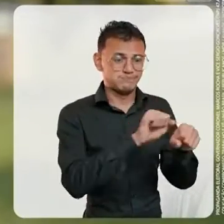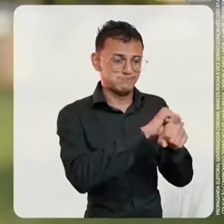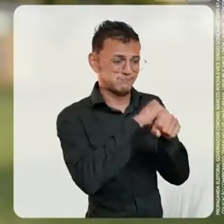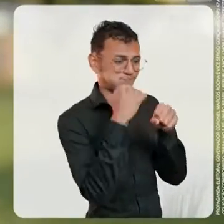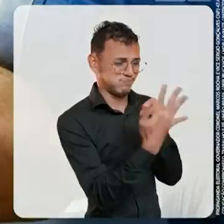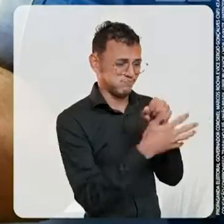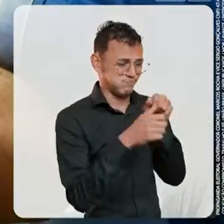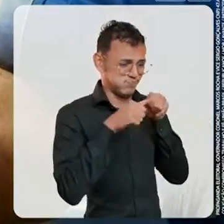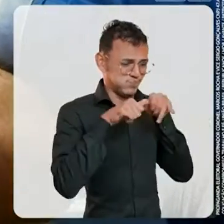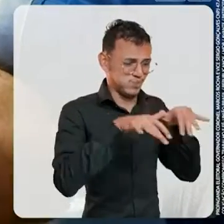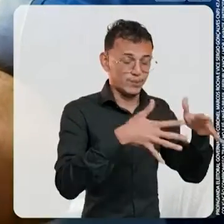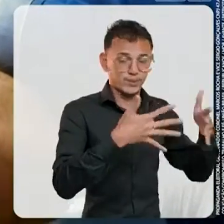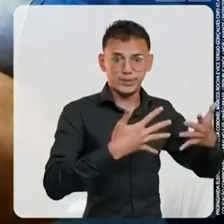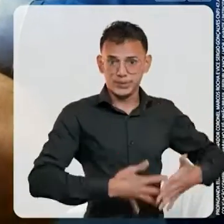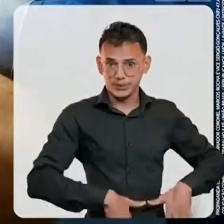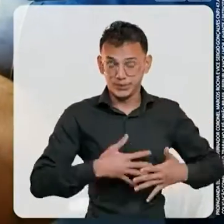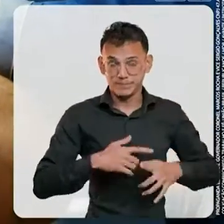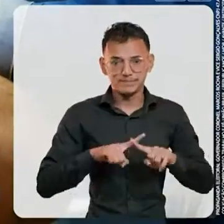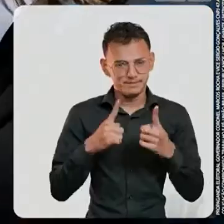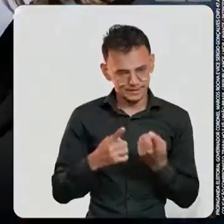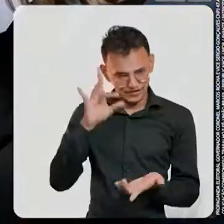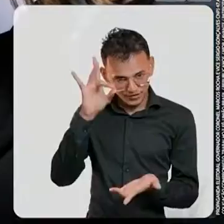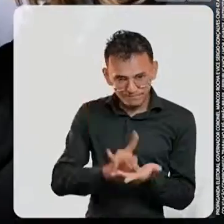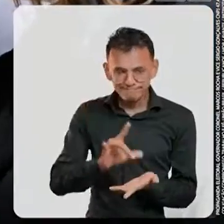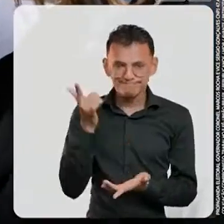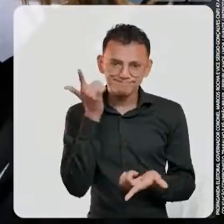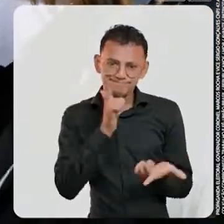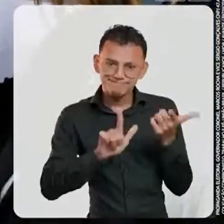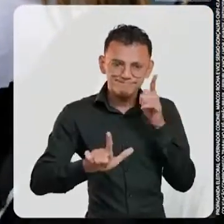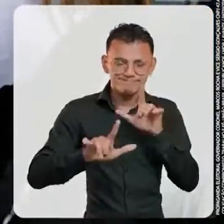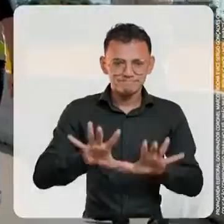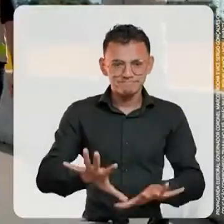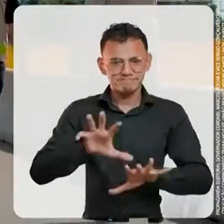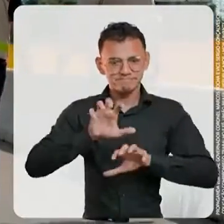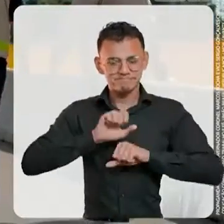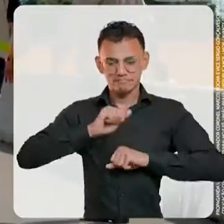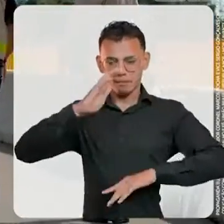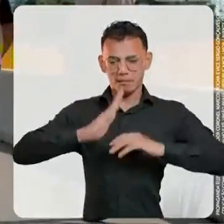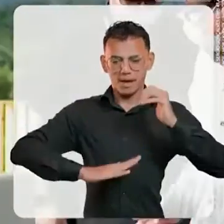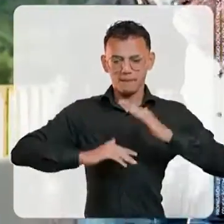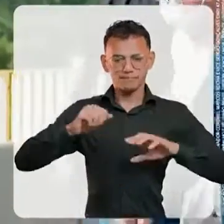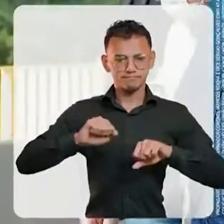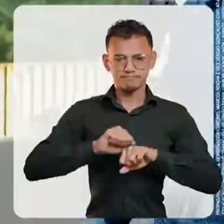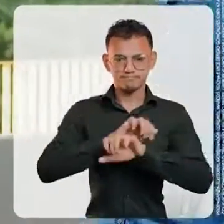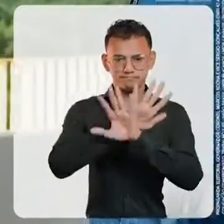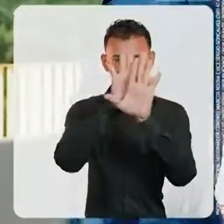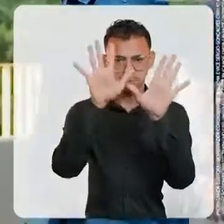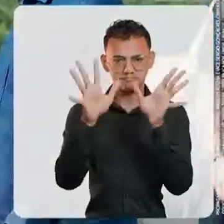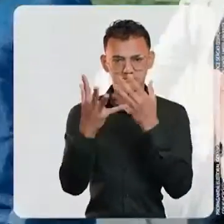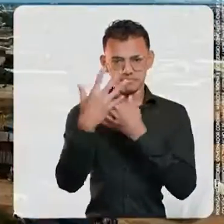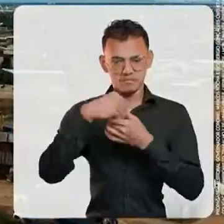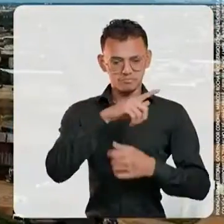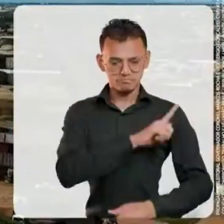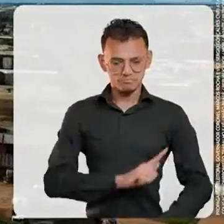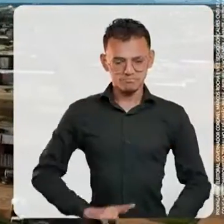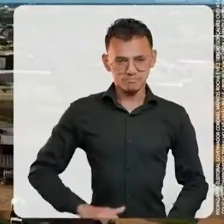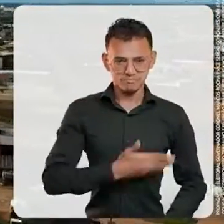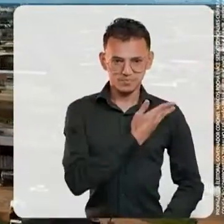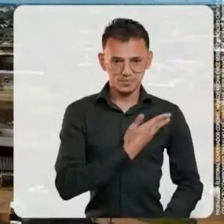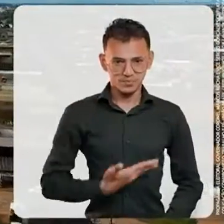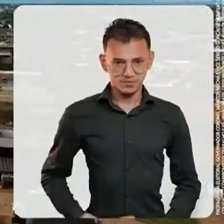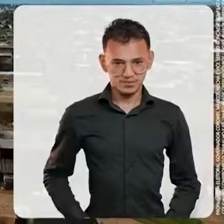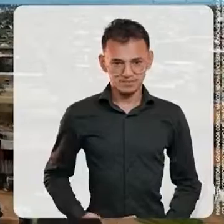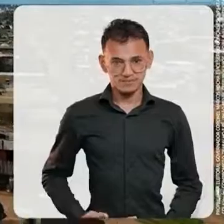inesperada, uma pandemia. Mesmo assim, obtivemos o mais alto nível de transparência e governança